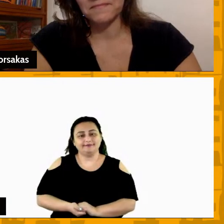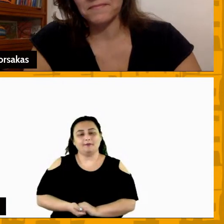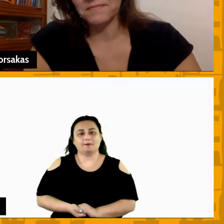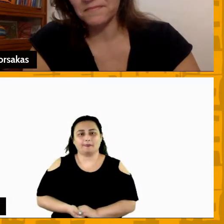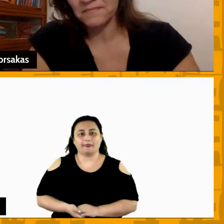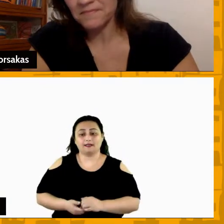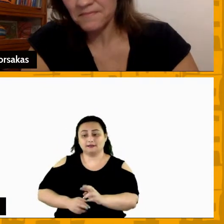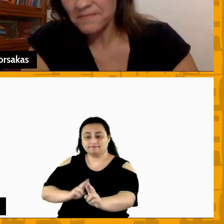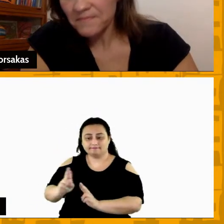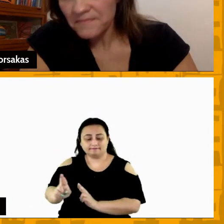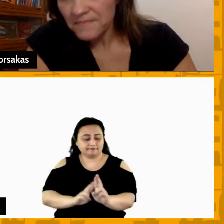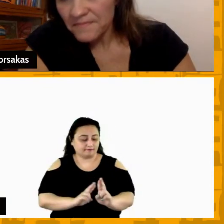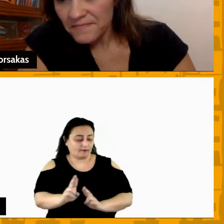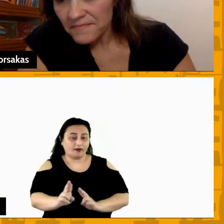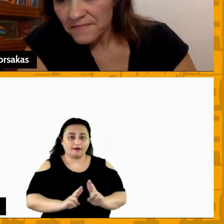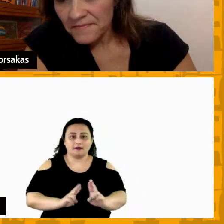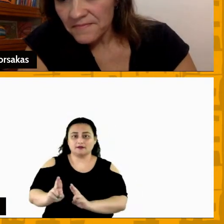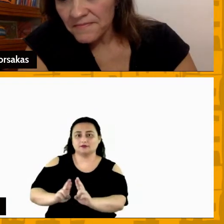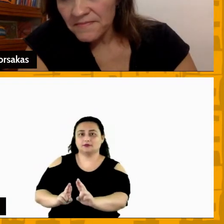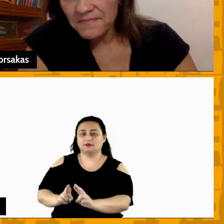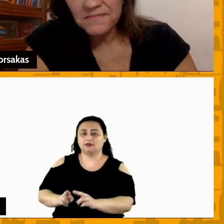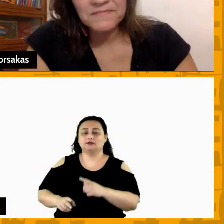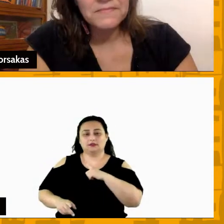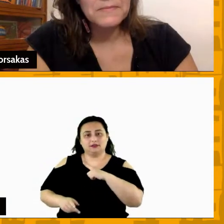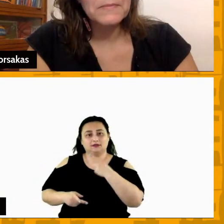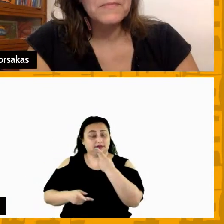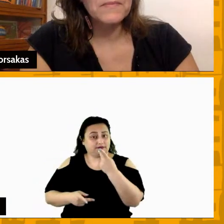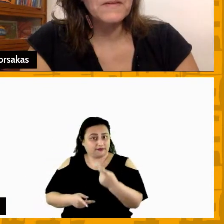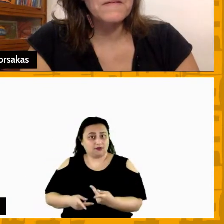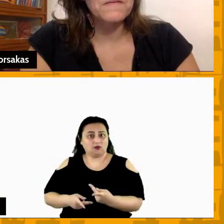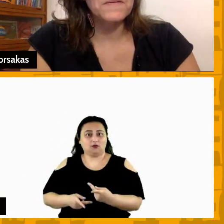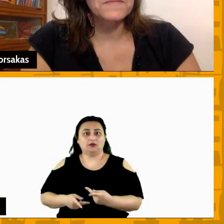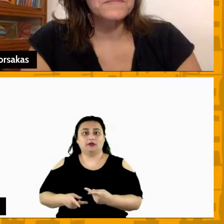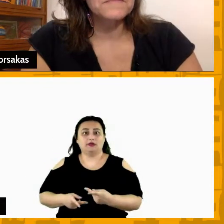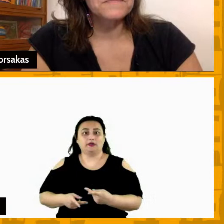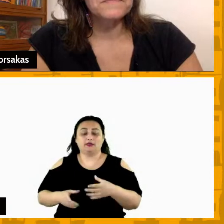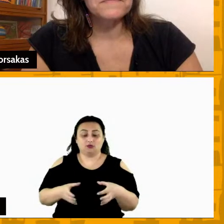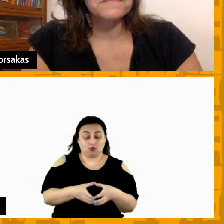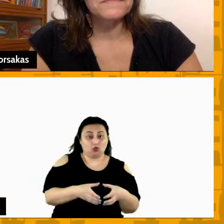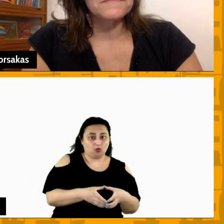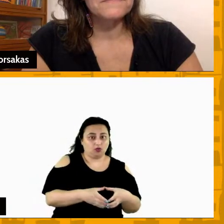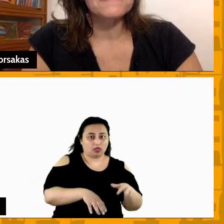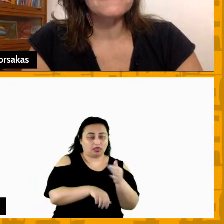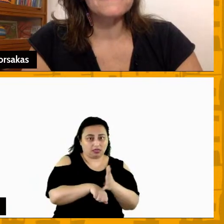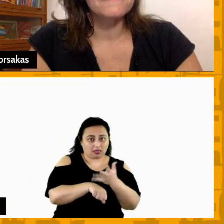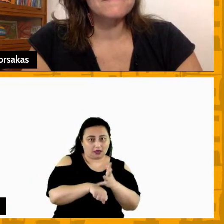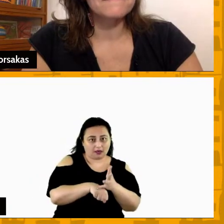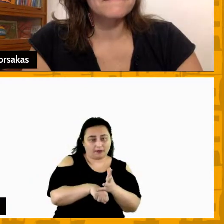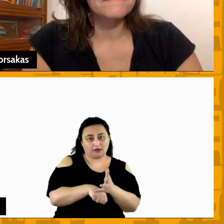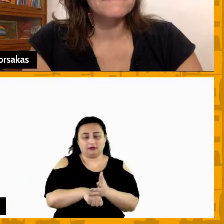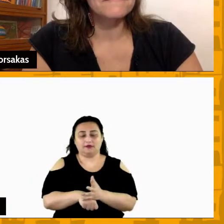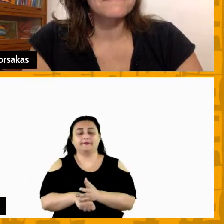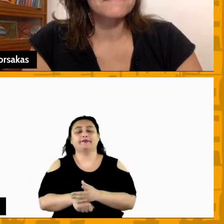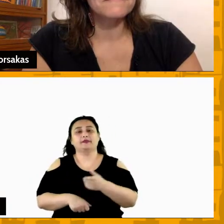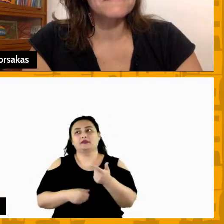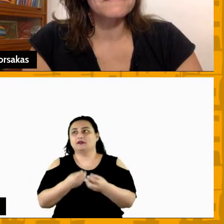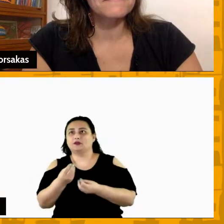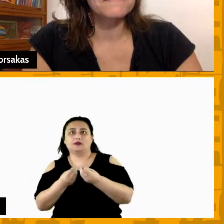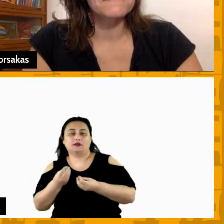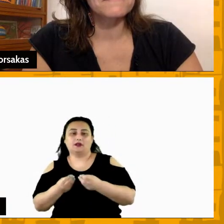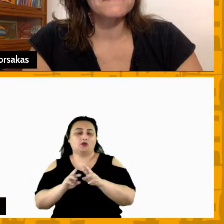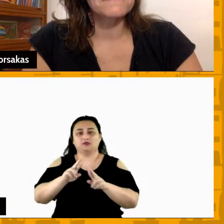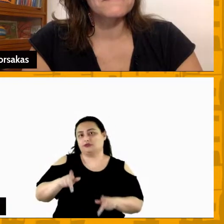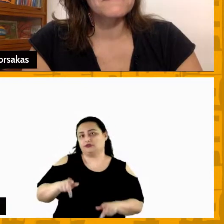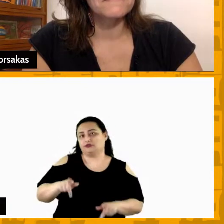relação que você falou entre a comissão não tem como ser